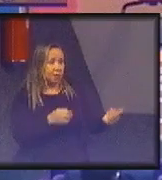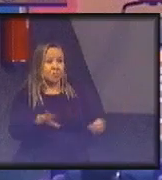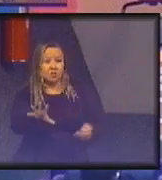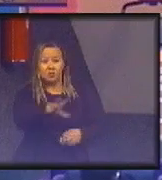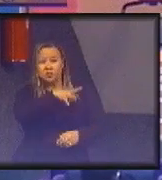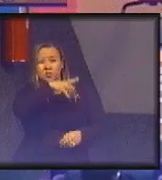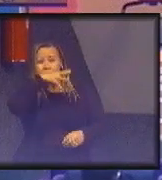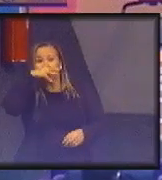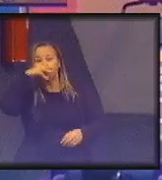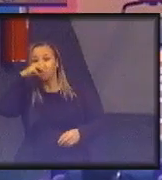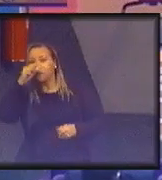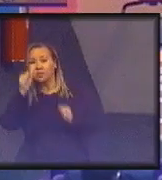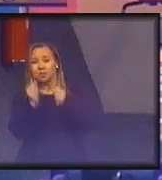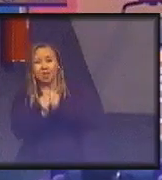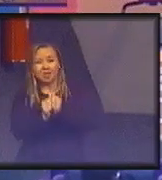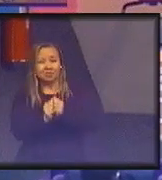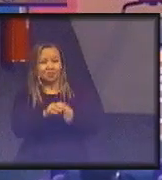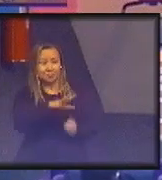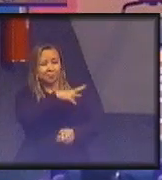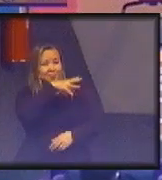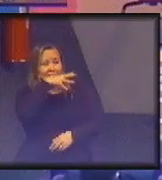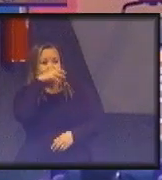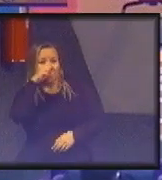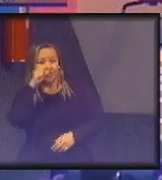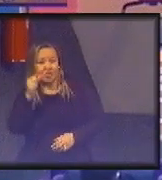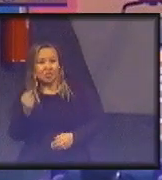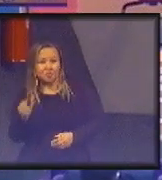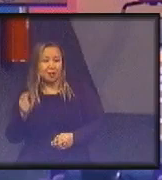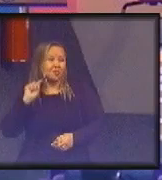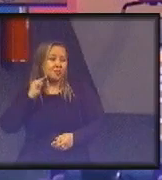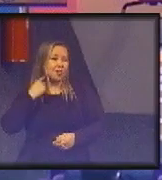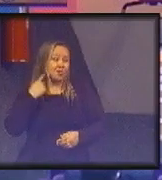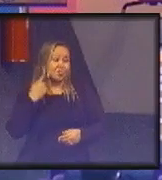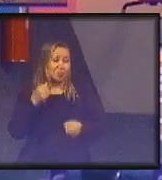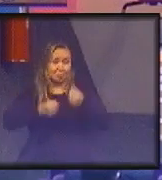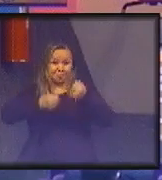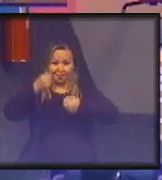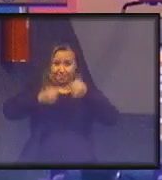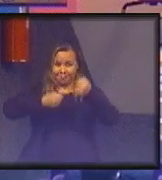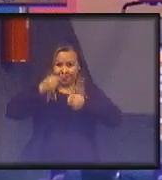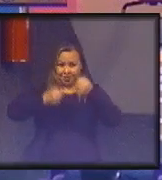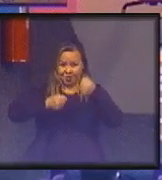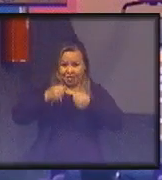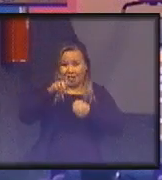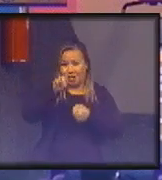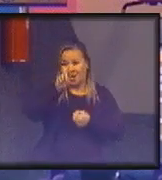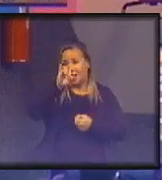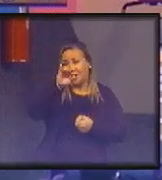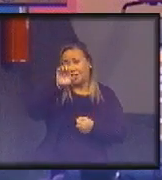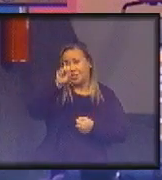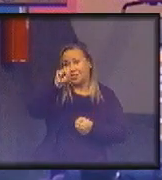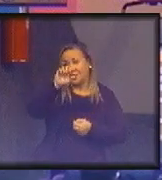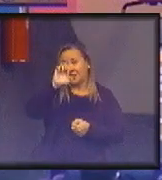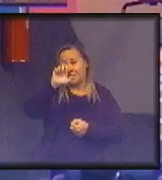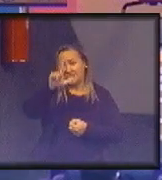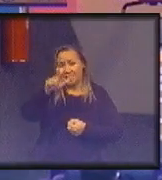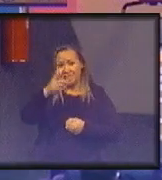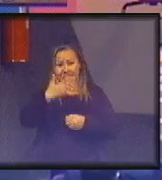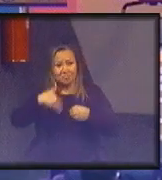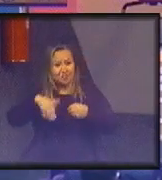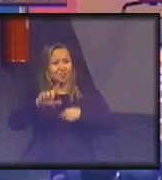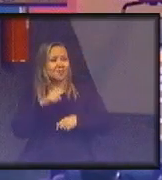os poluentes que estão saindo dos veículos, inclusive diesel, que circulam na